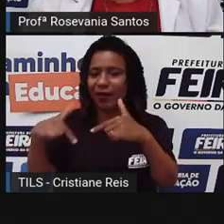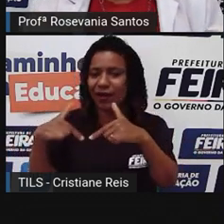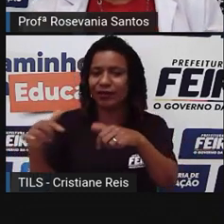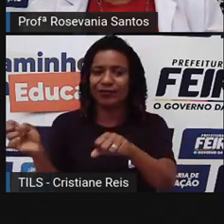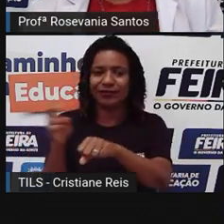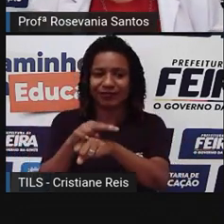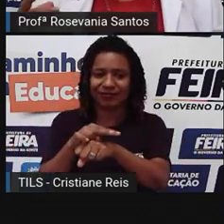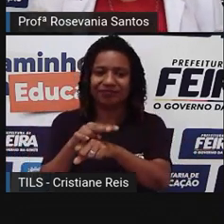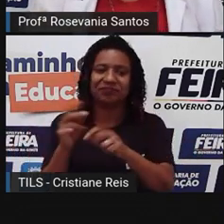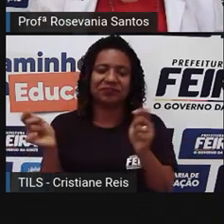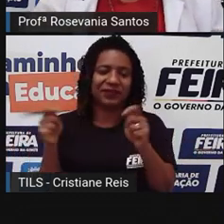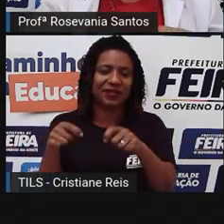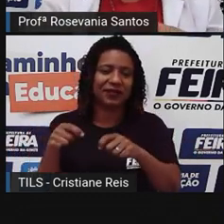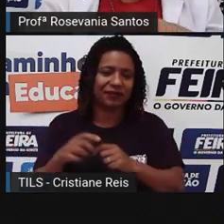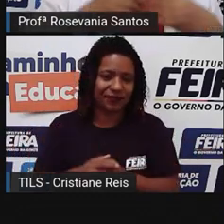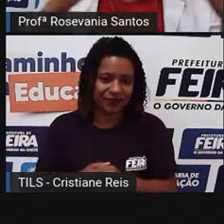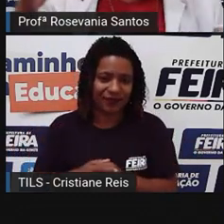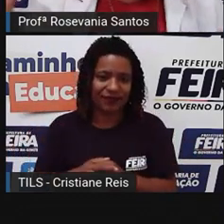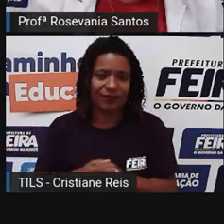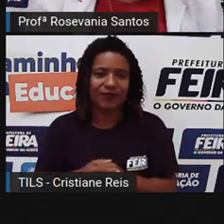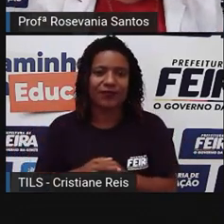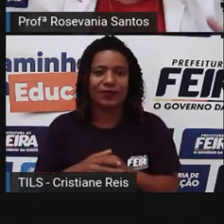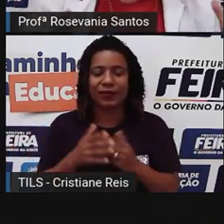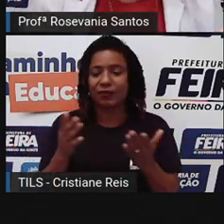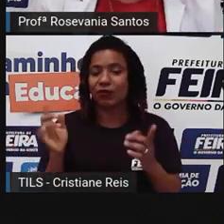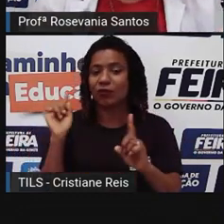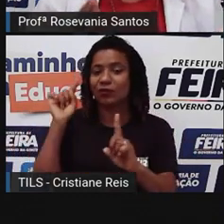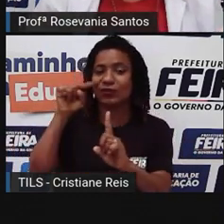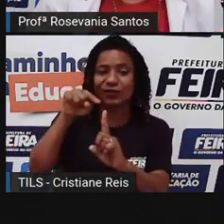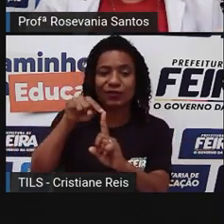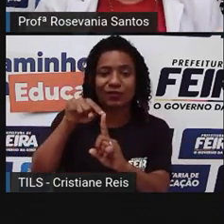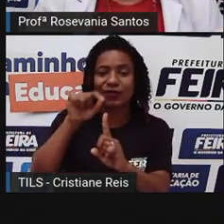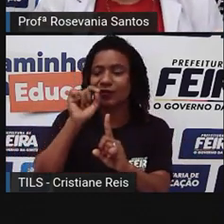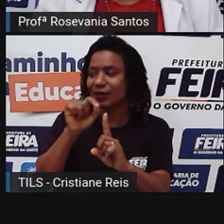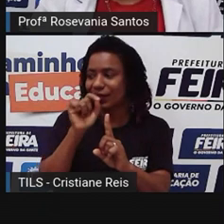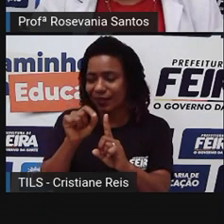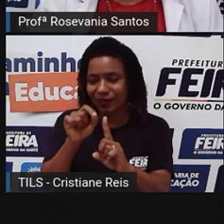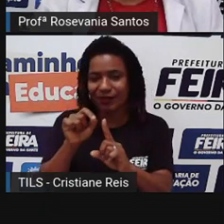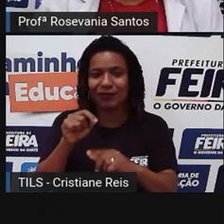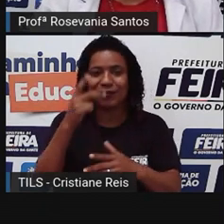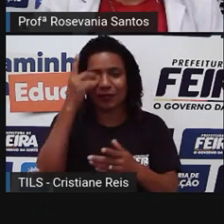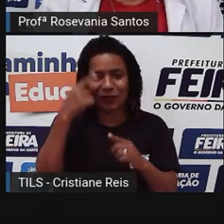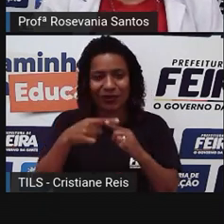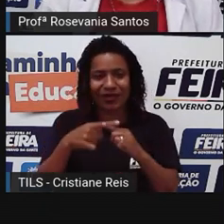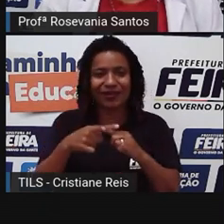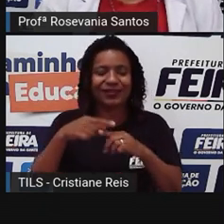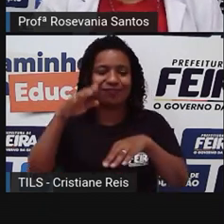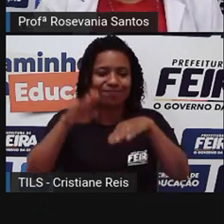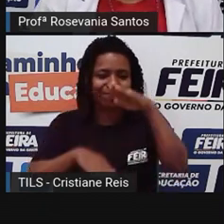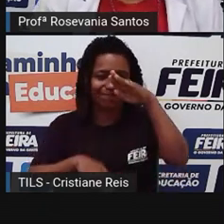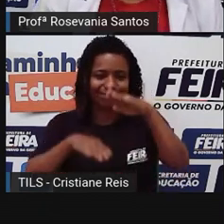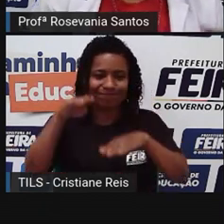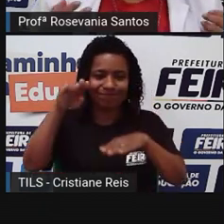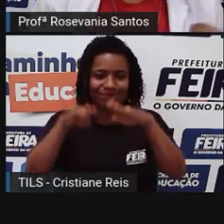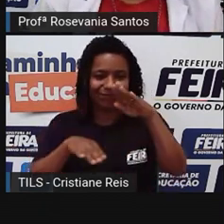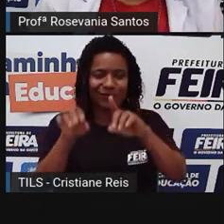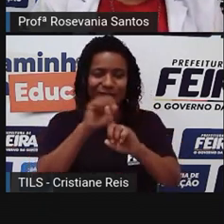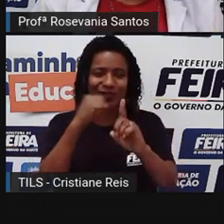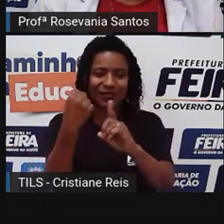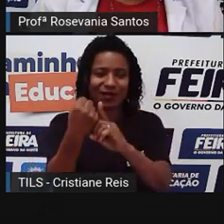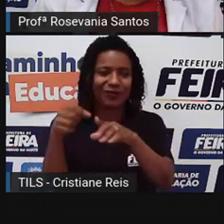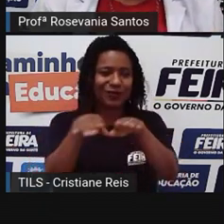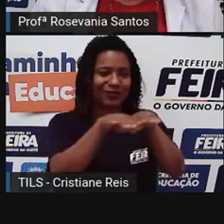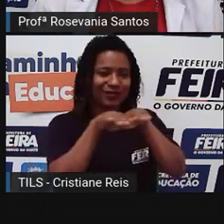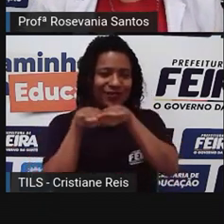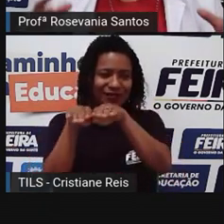tenham emprego, eles, né, o objetivo principal é diminuir as desigualdades sociais. Então, espero que vocês tenham gostado da